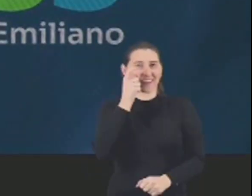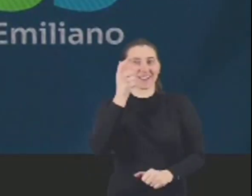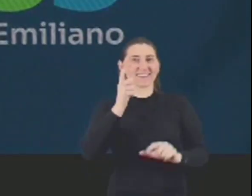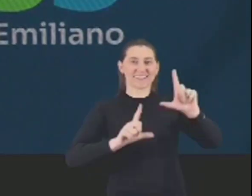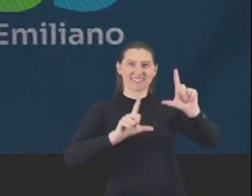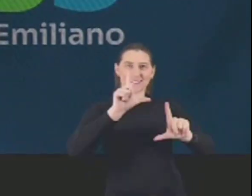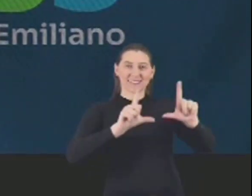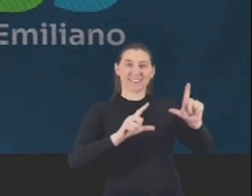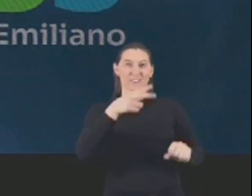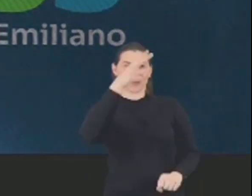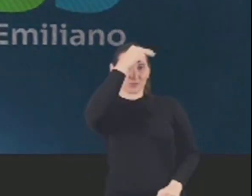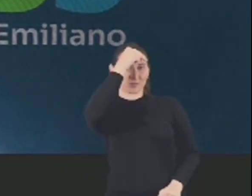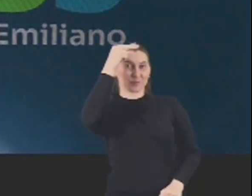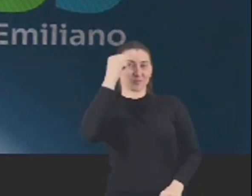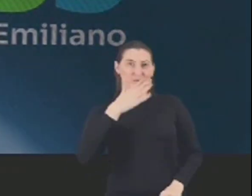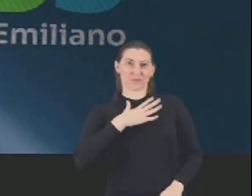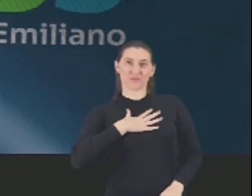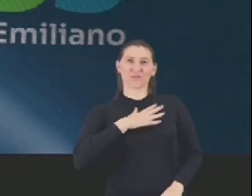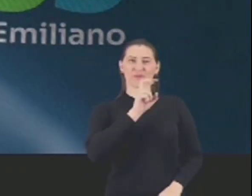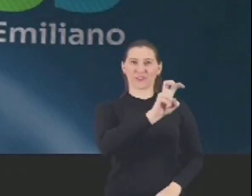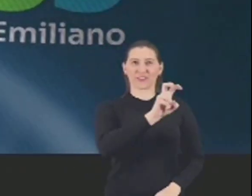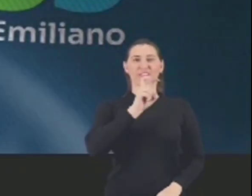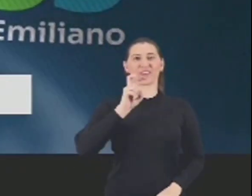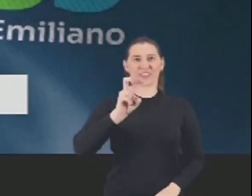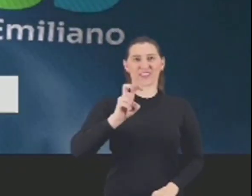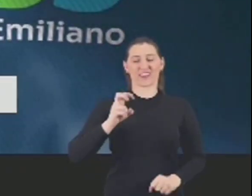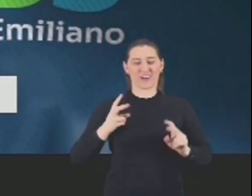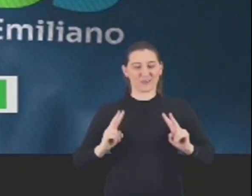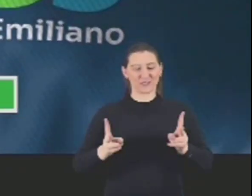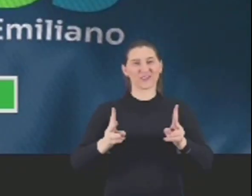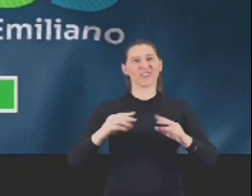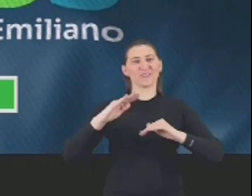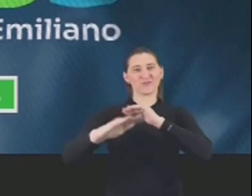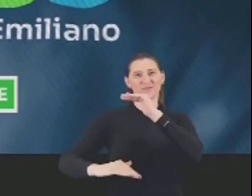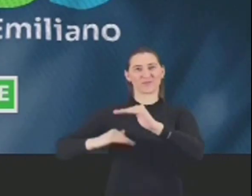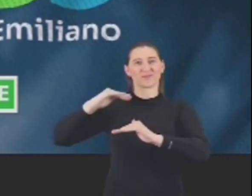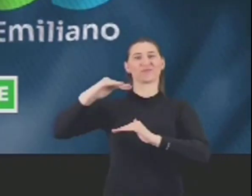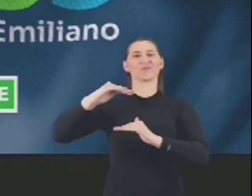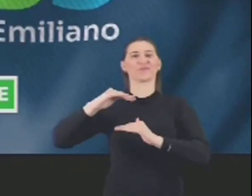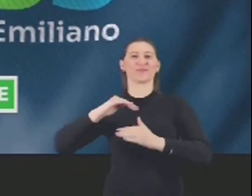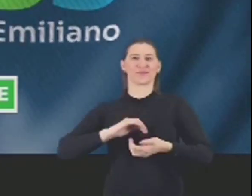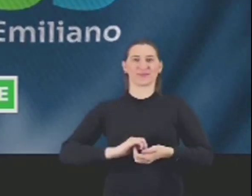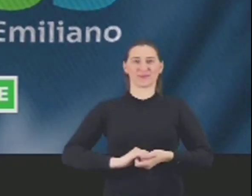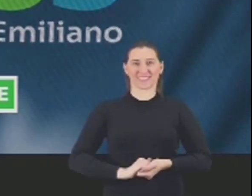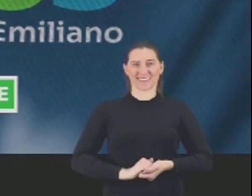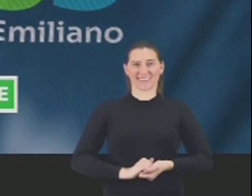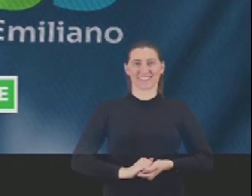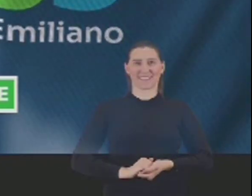O programa Bonete Prefeito 55, a gente segue, é pra frente.